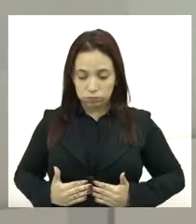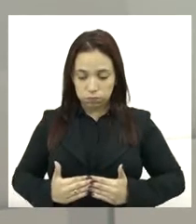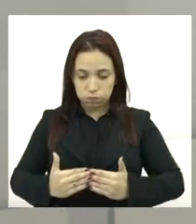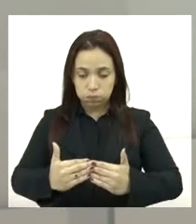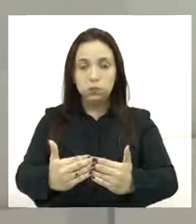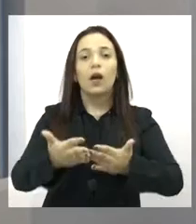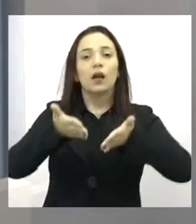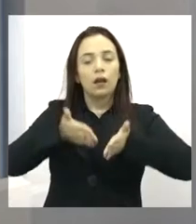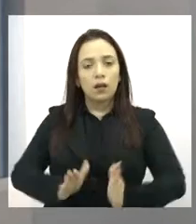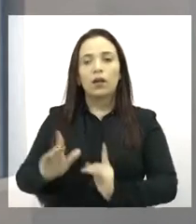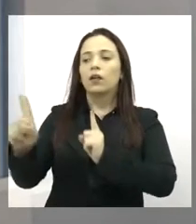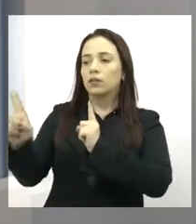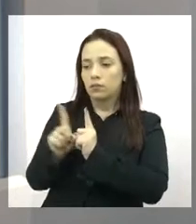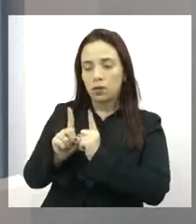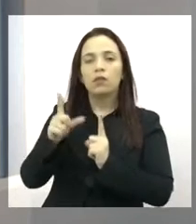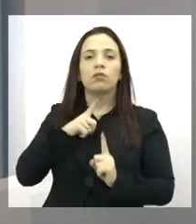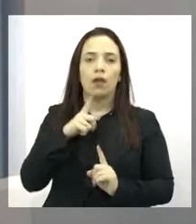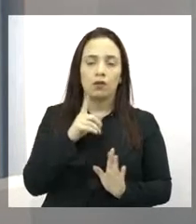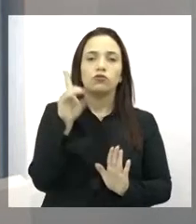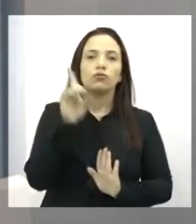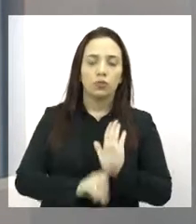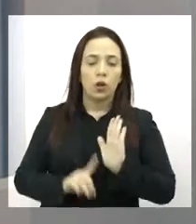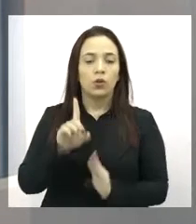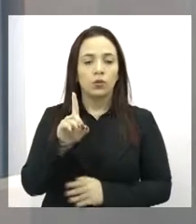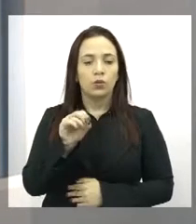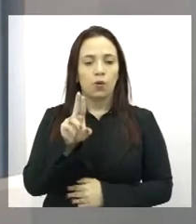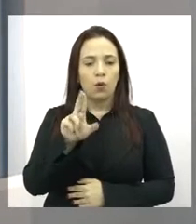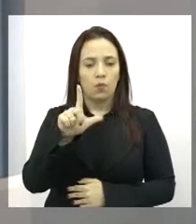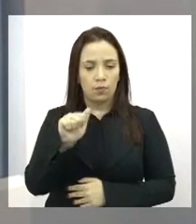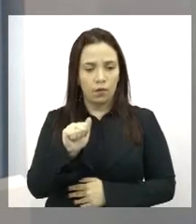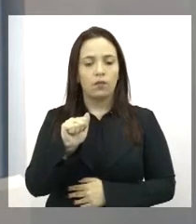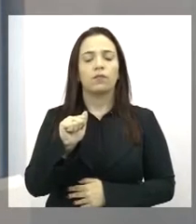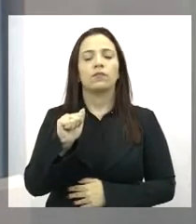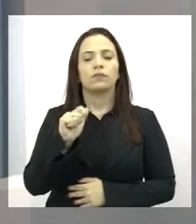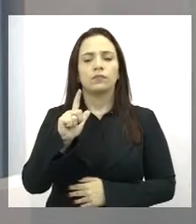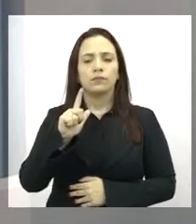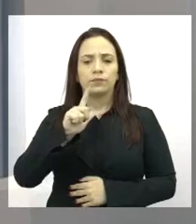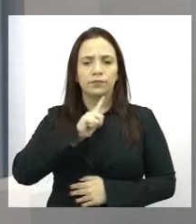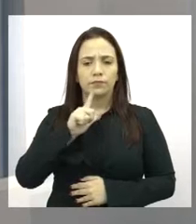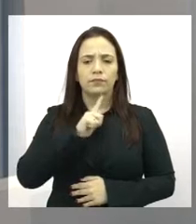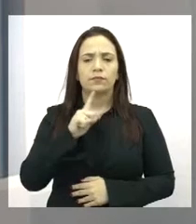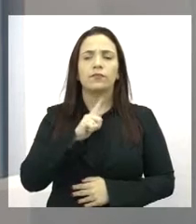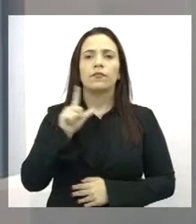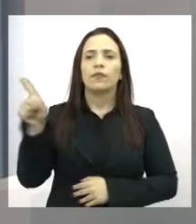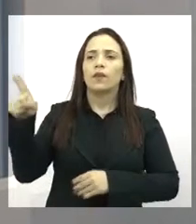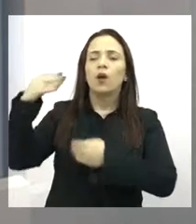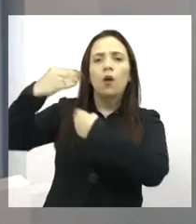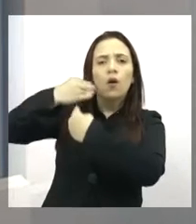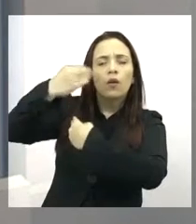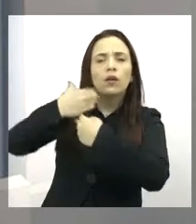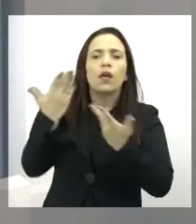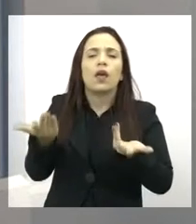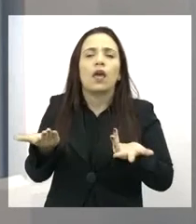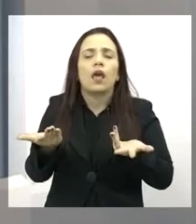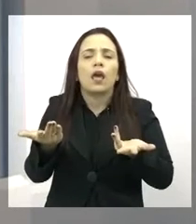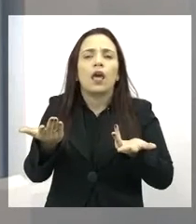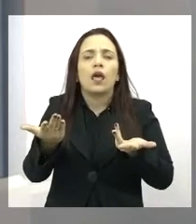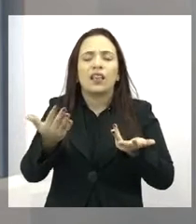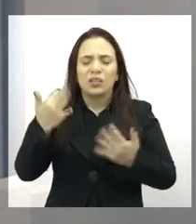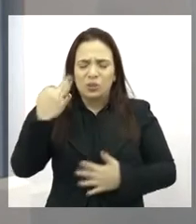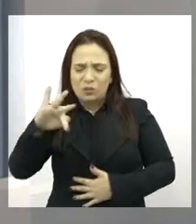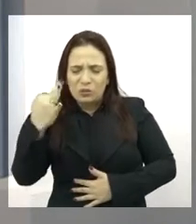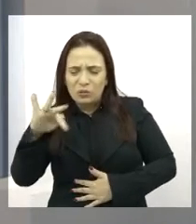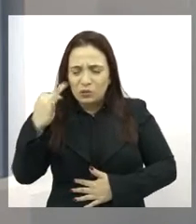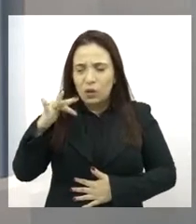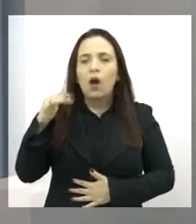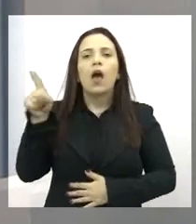parturiente desejar ter uma doula ali para lhe auxiliar, empregando métodos não farmacológicos para alívio da dor,